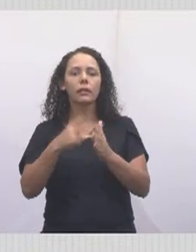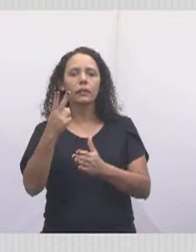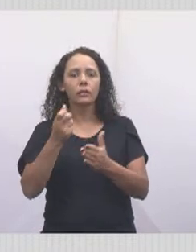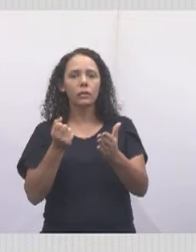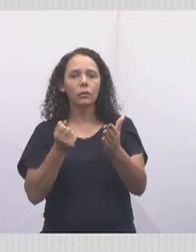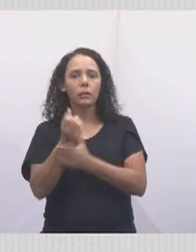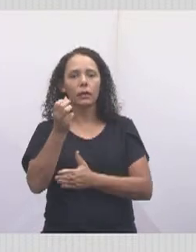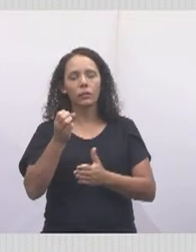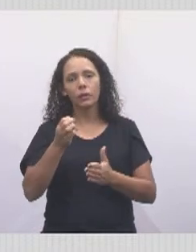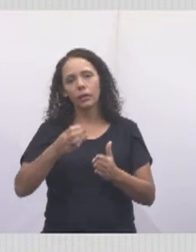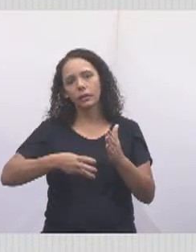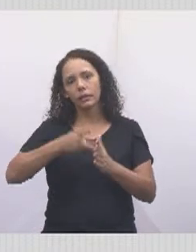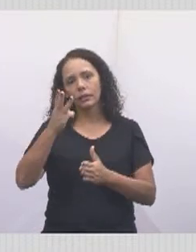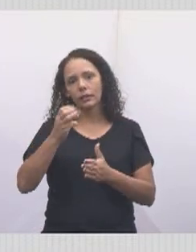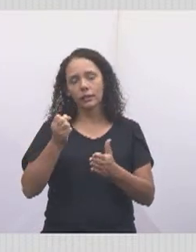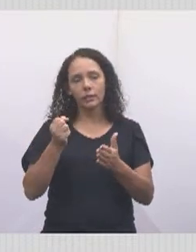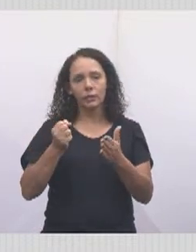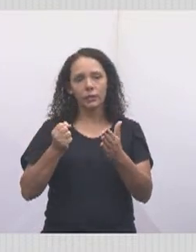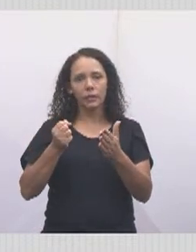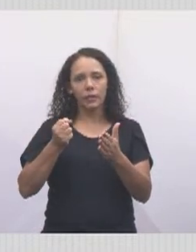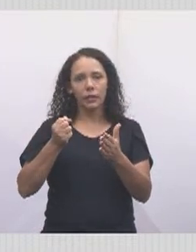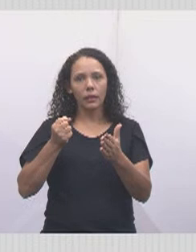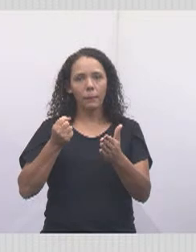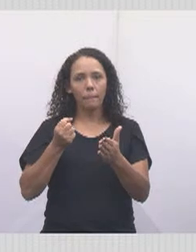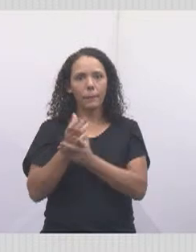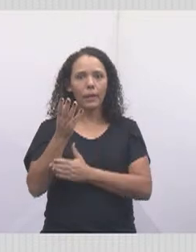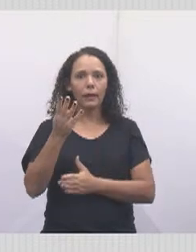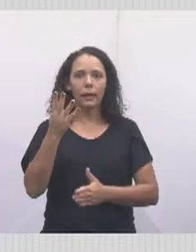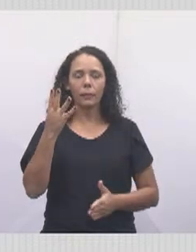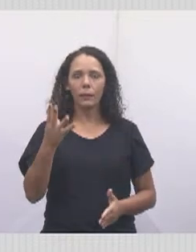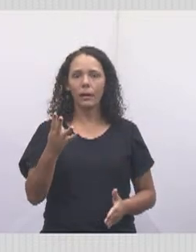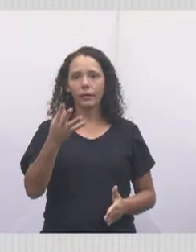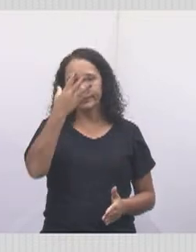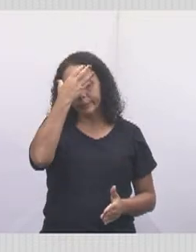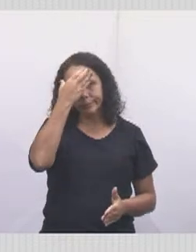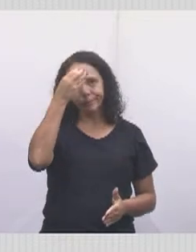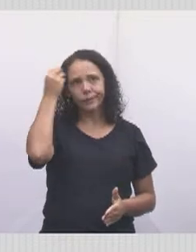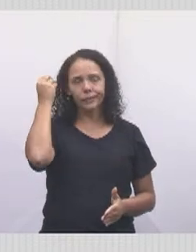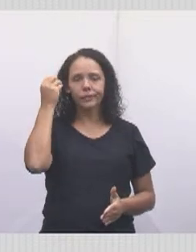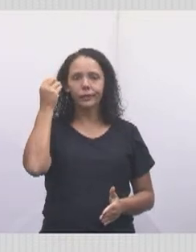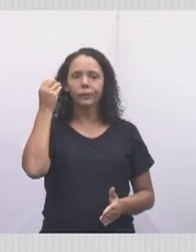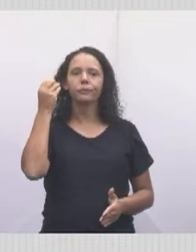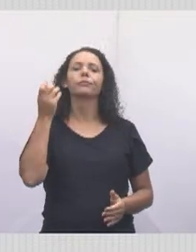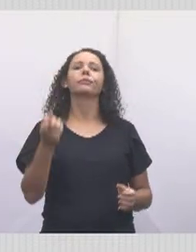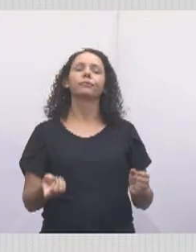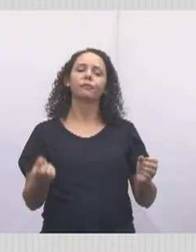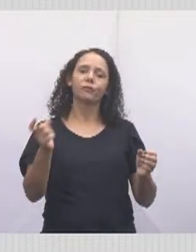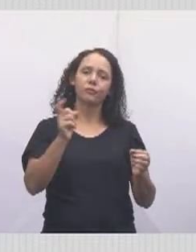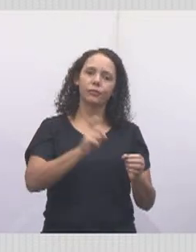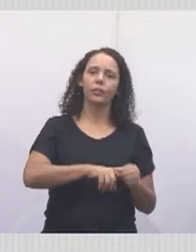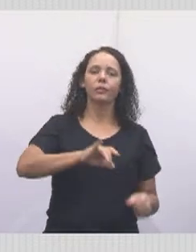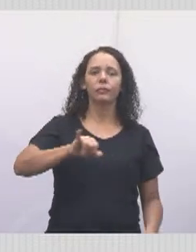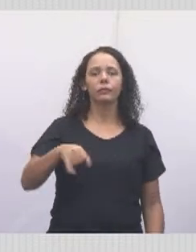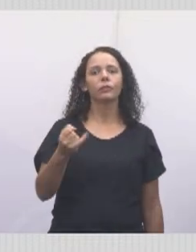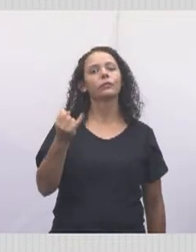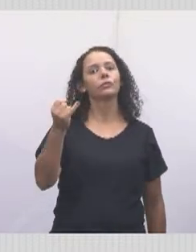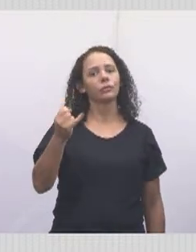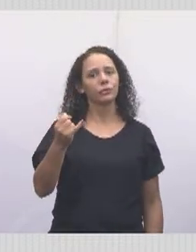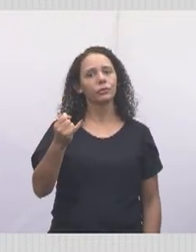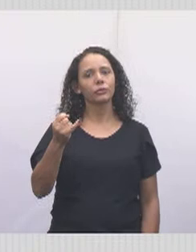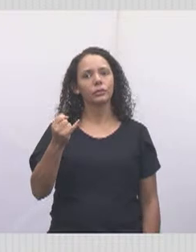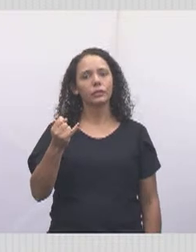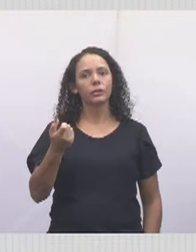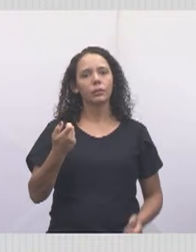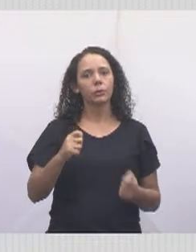deixou de pagar a quarta, volta tudo de novo os juros, porque você tem que seguir a regra da lei